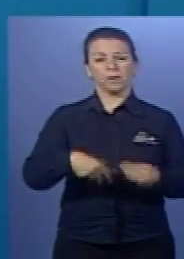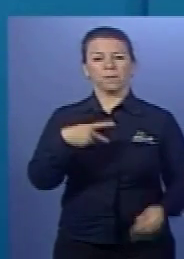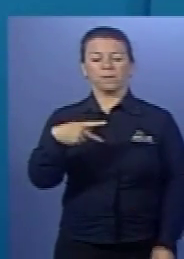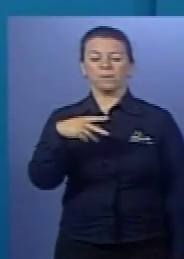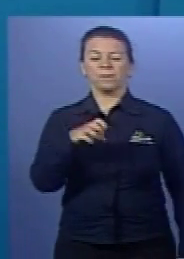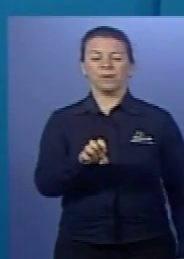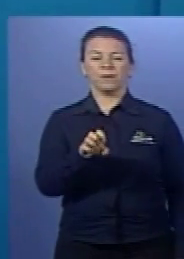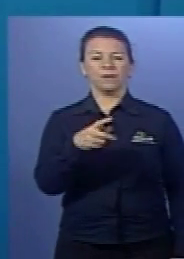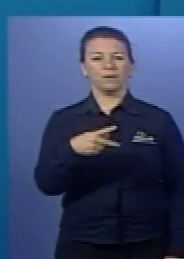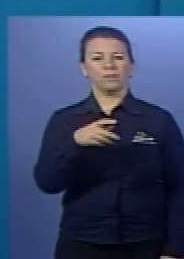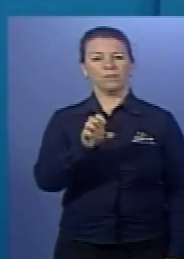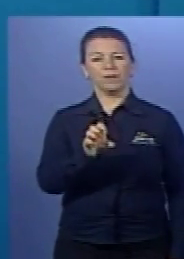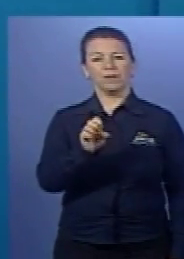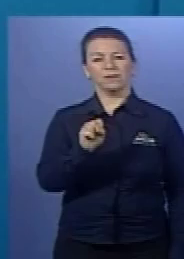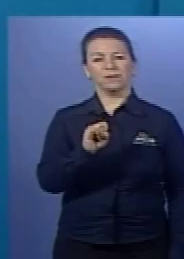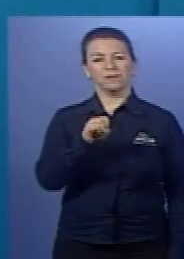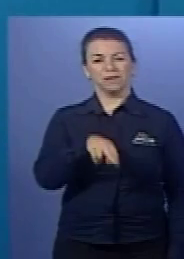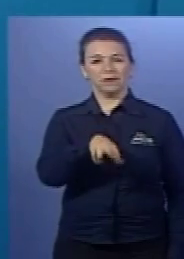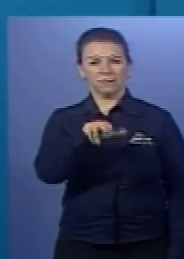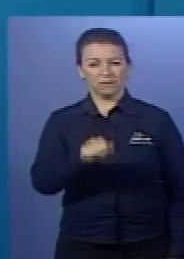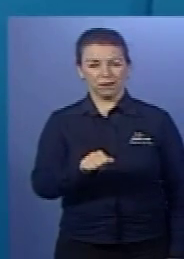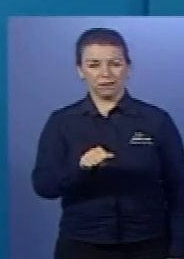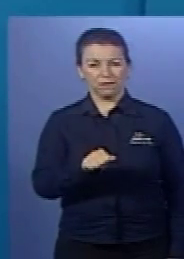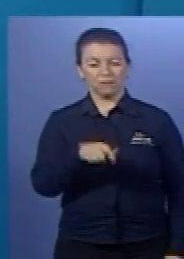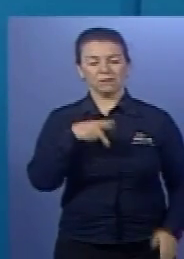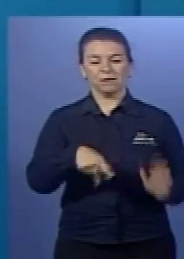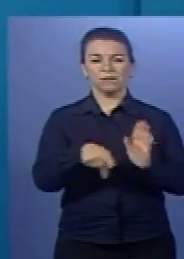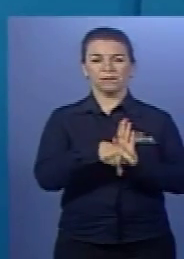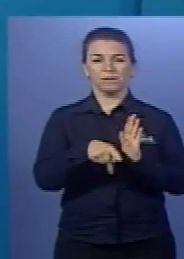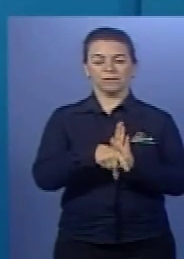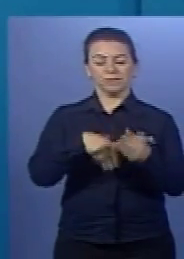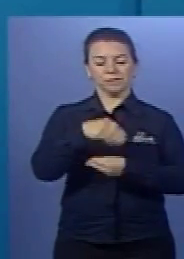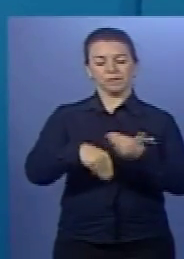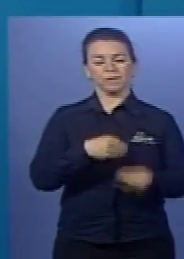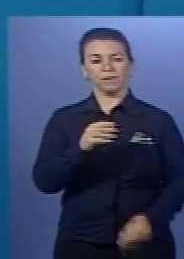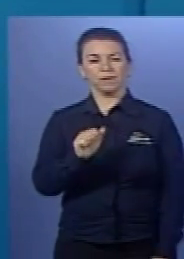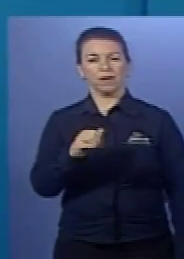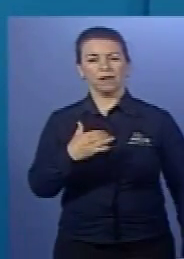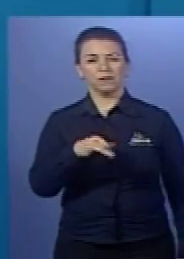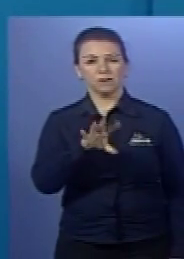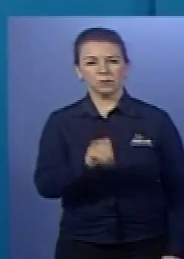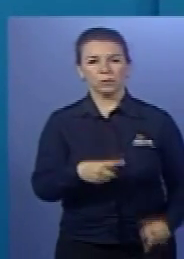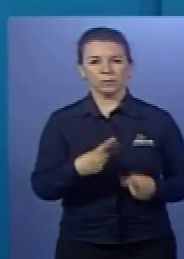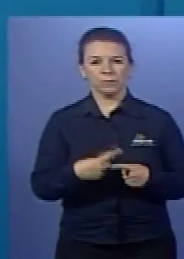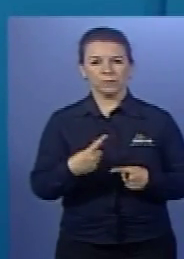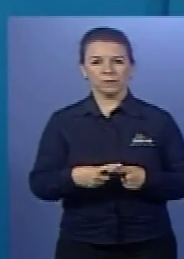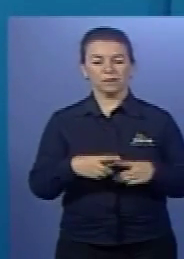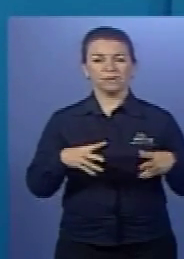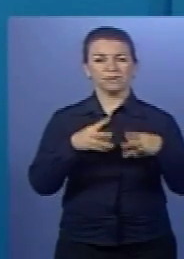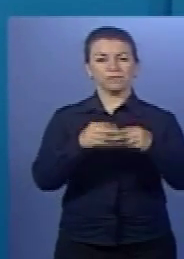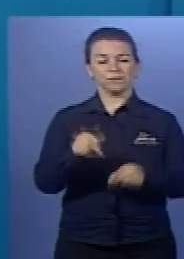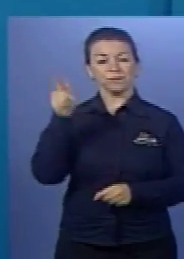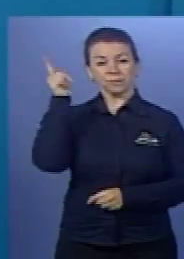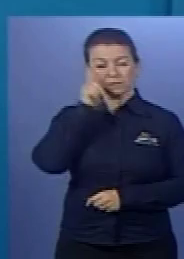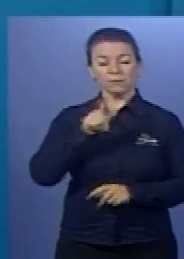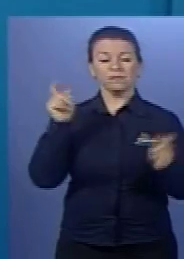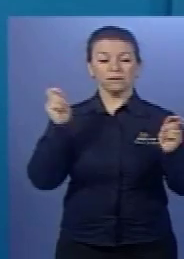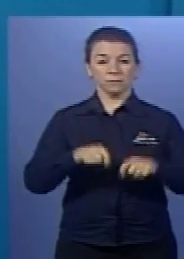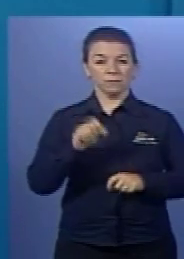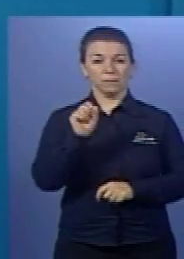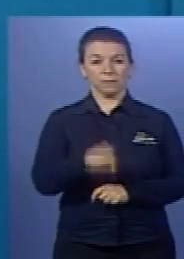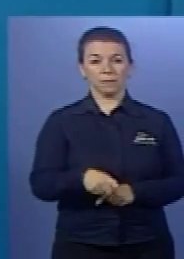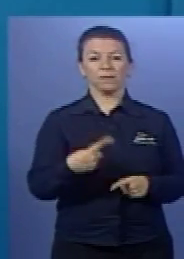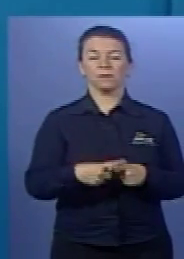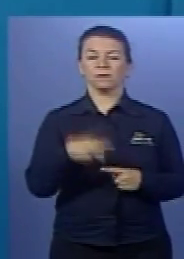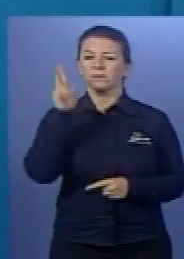proteína. E vai ter o ácido clorídrico, que vai determinar o pH ácido para que a enzima pepsina funcione. Lembre que existe